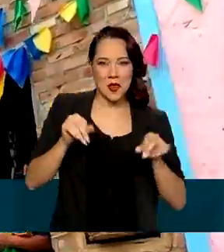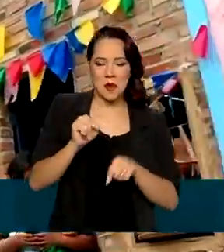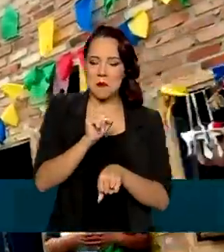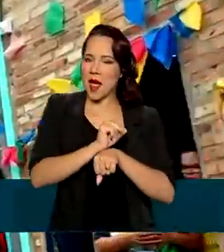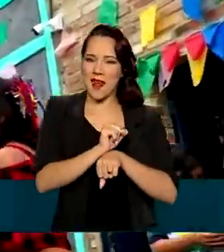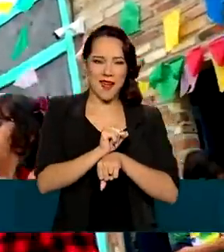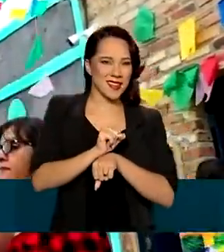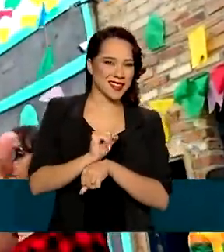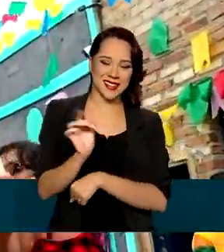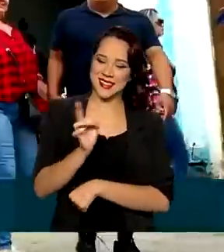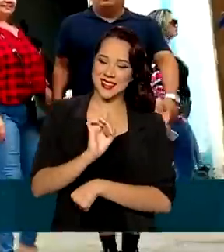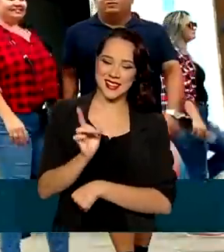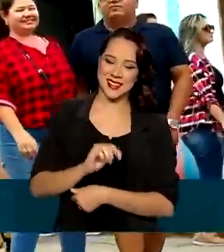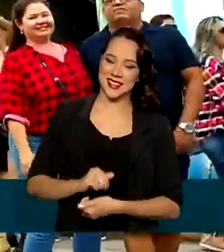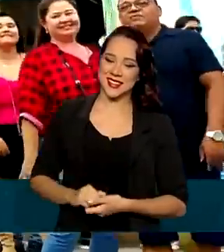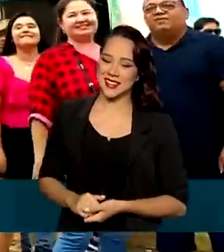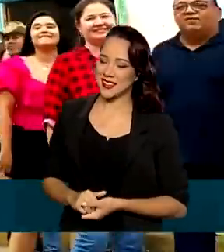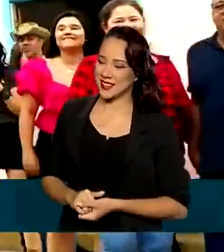parado.